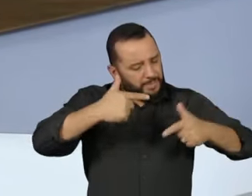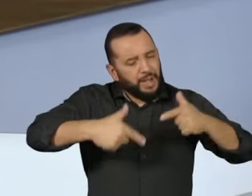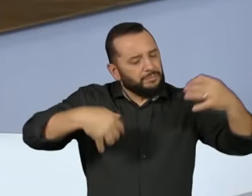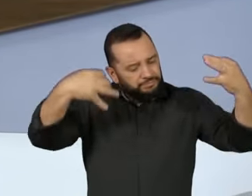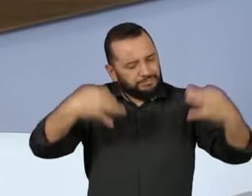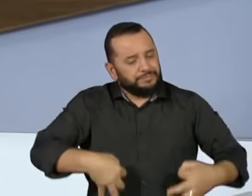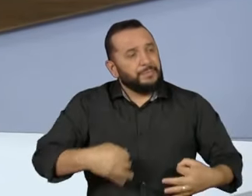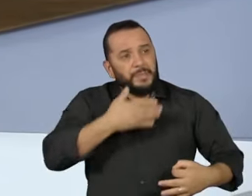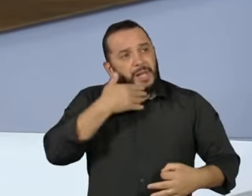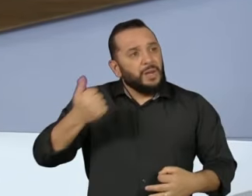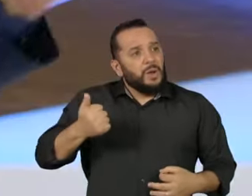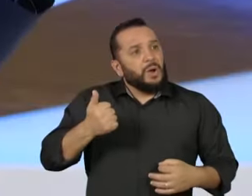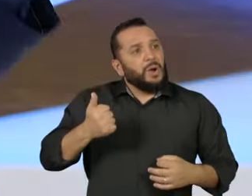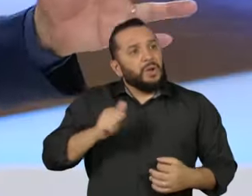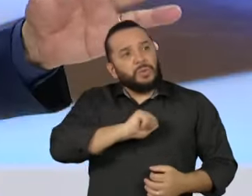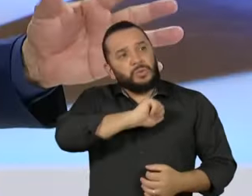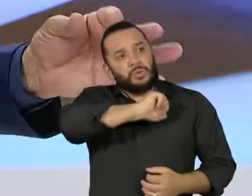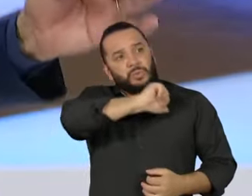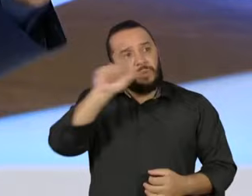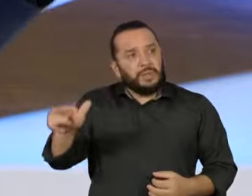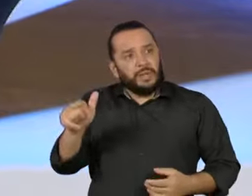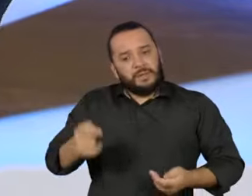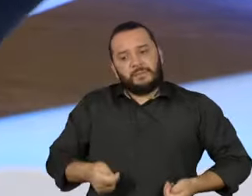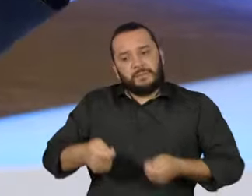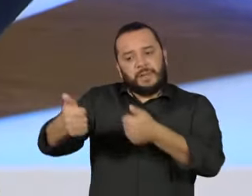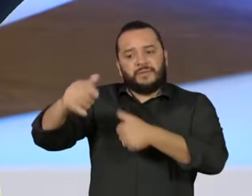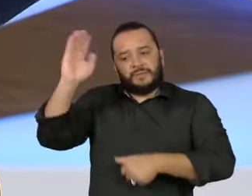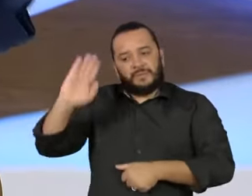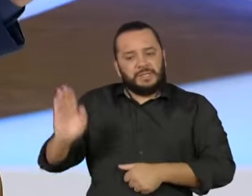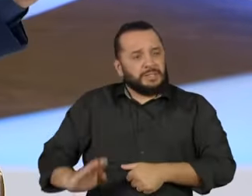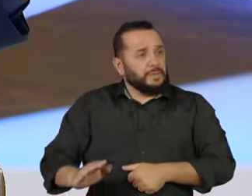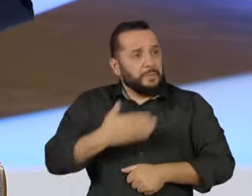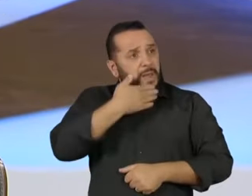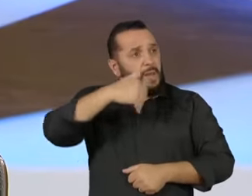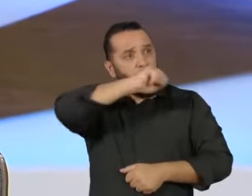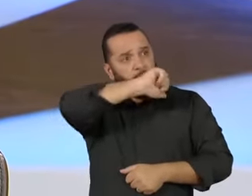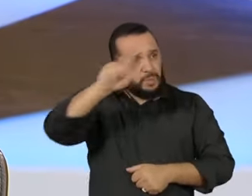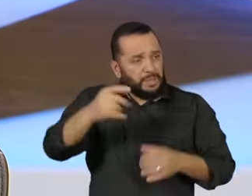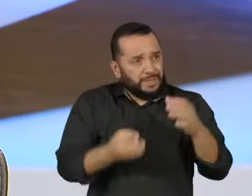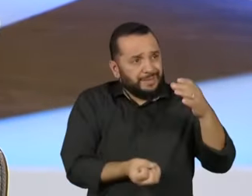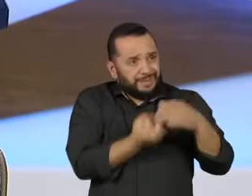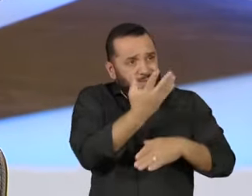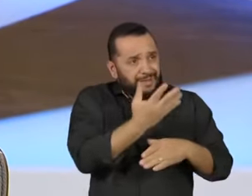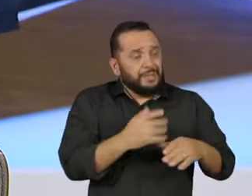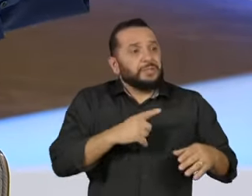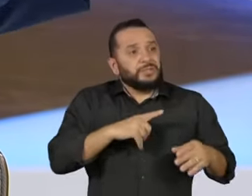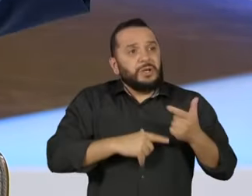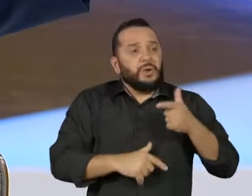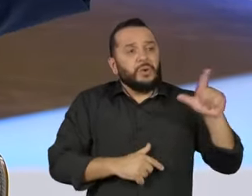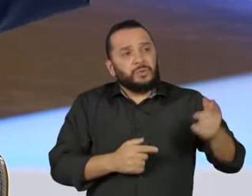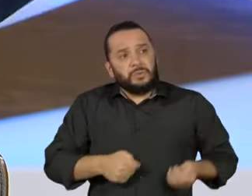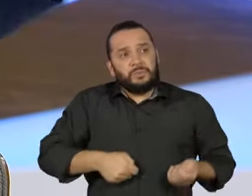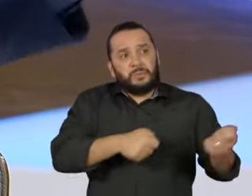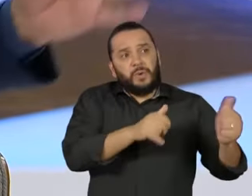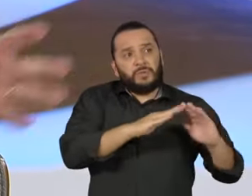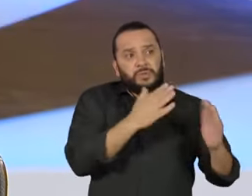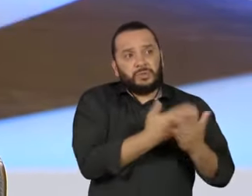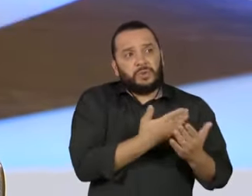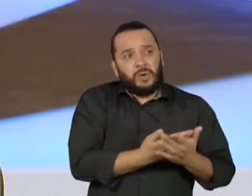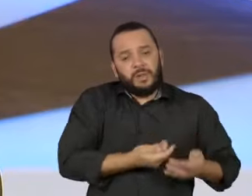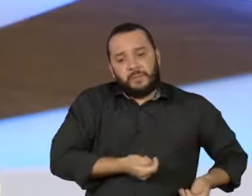Auxílio Brasil, que não é um programa focalizado e tirou muitas das qualidades que o Bolsa Escola e depois o Bolsa Família